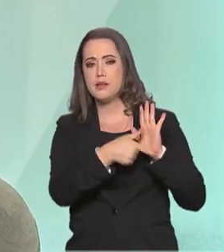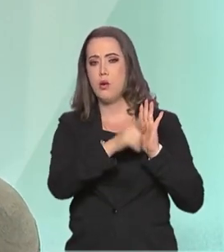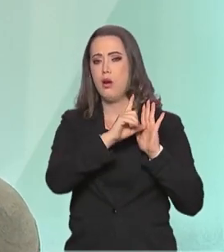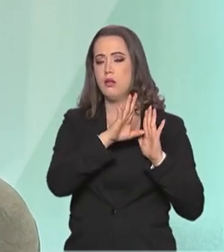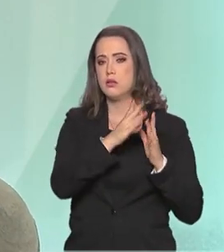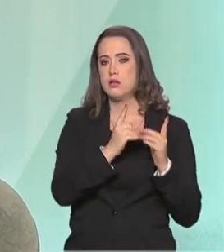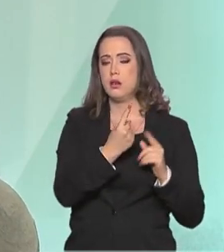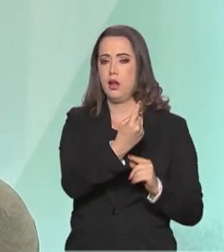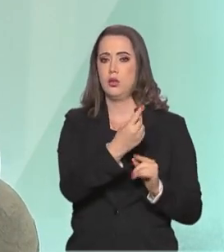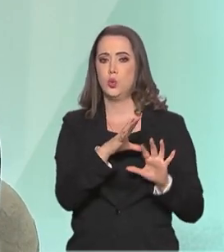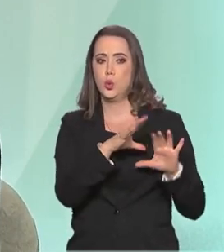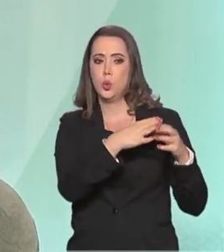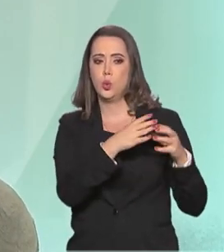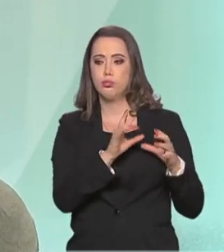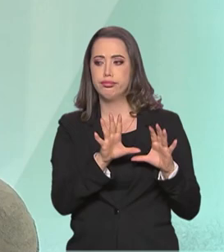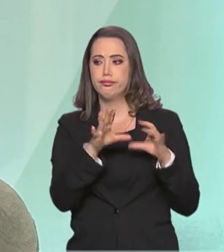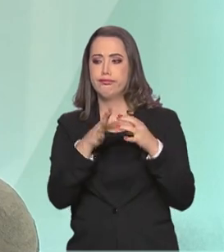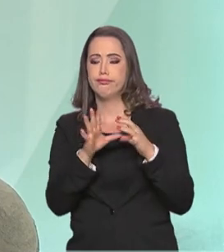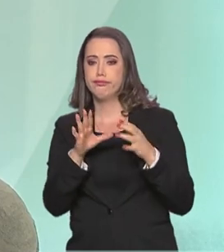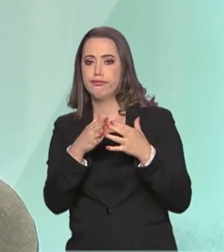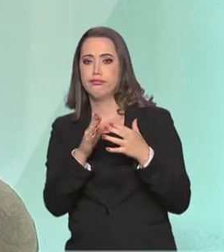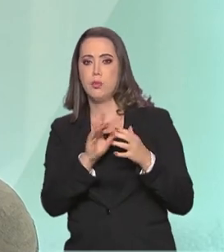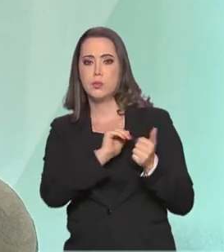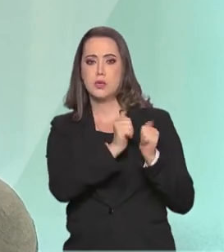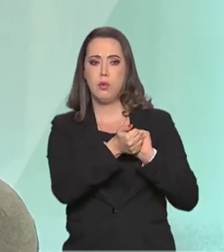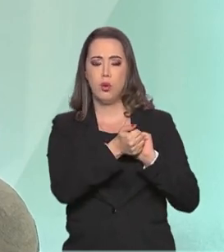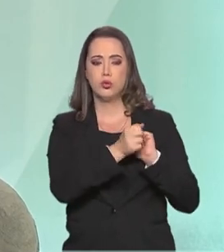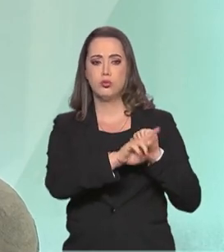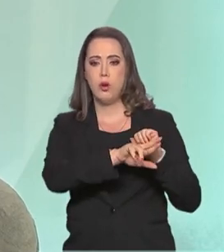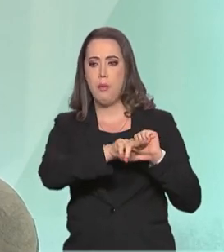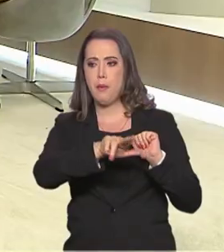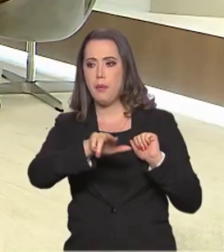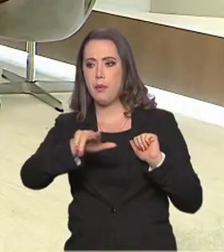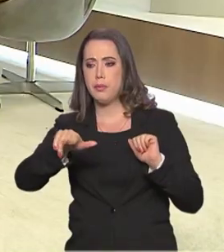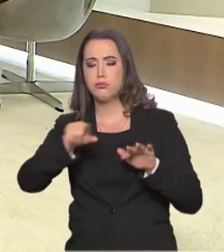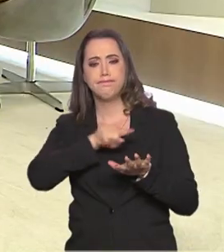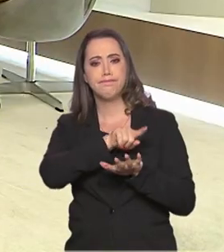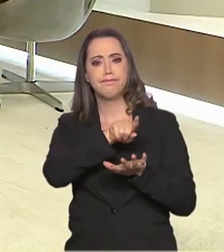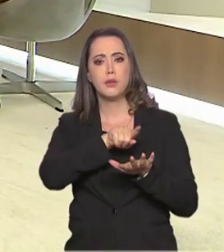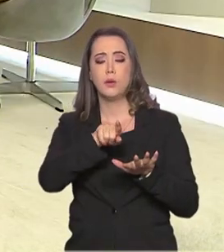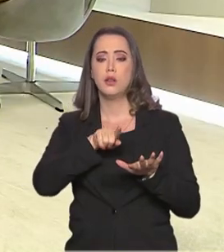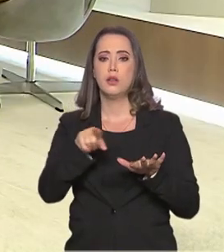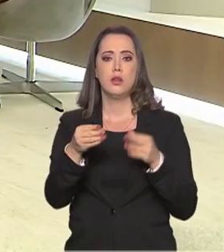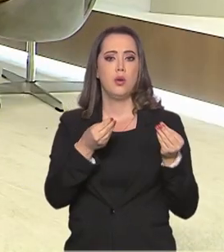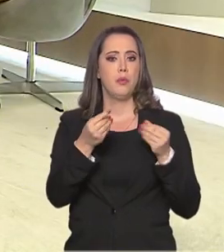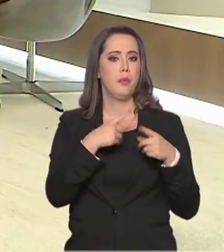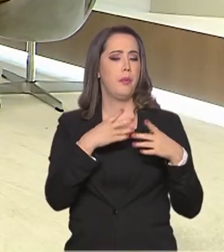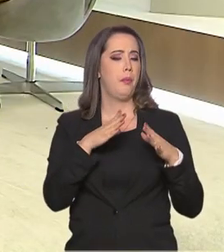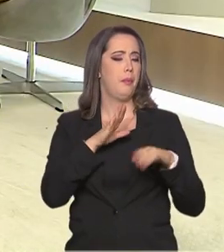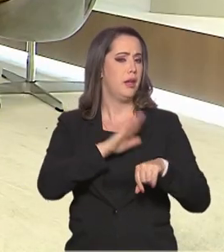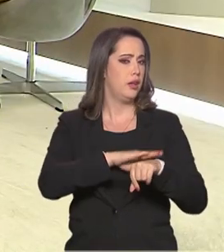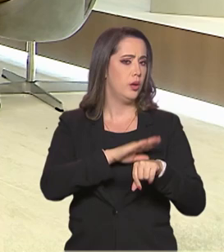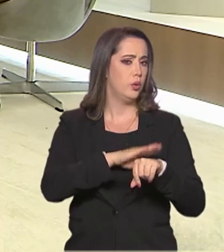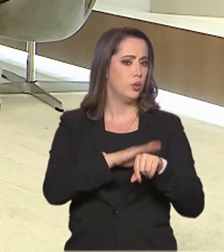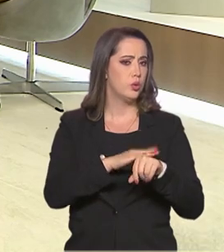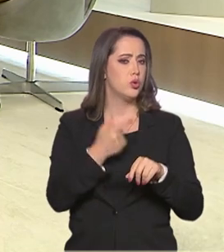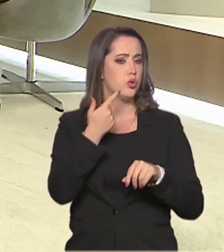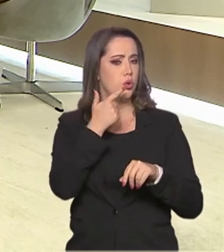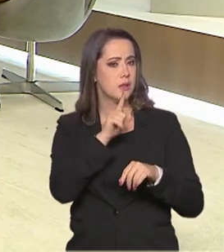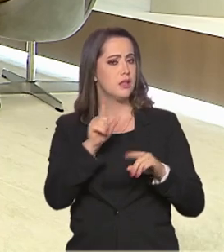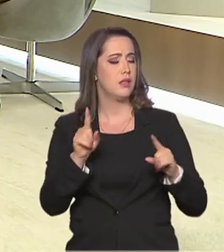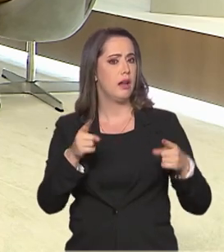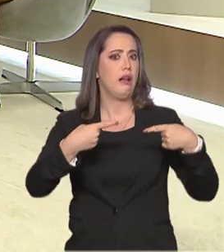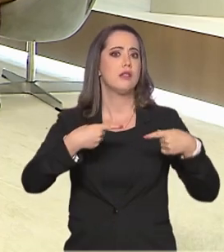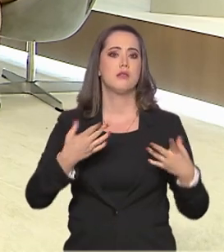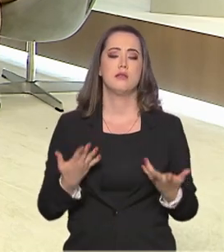confederação, cada modalidade, o seu período de classificação, o seu período de treinamento. E a gente